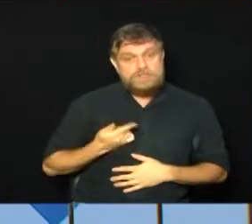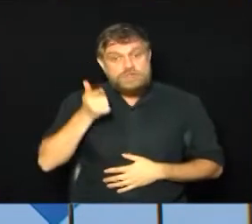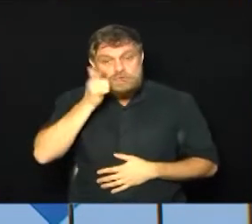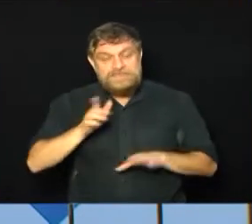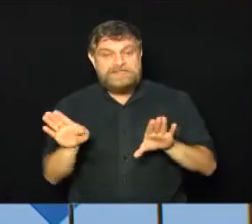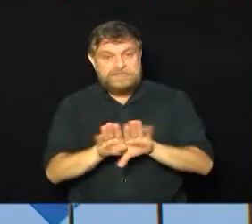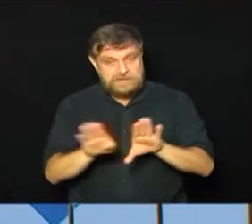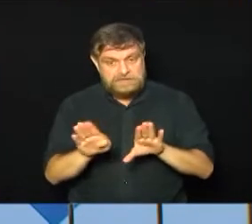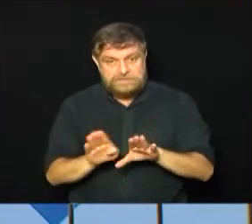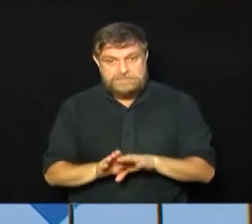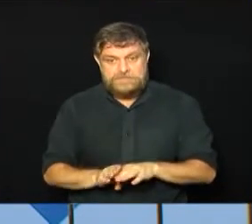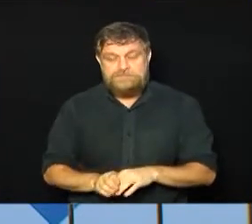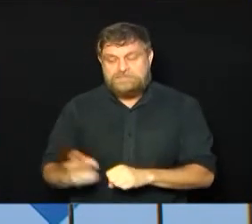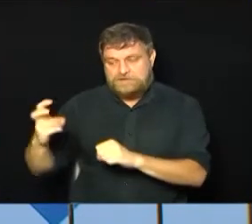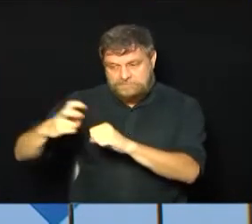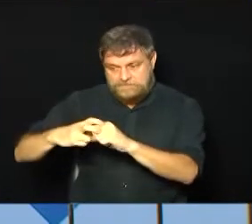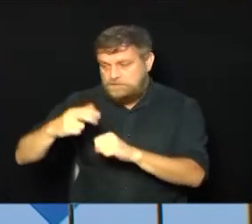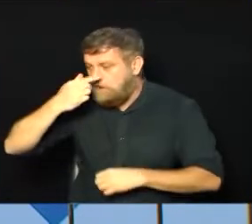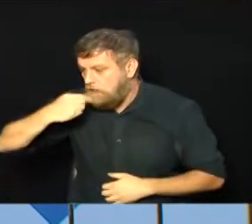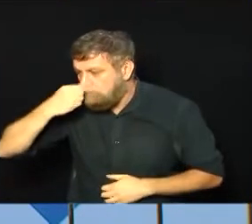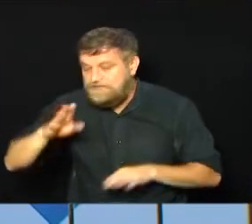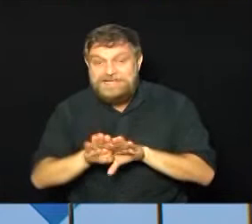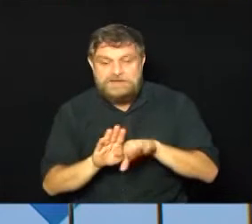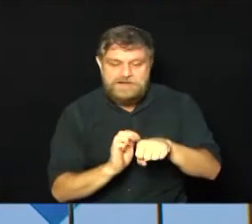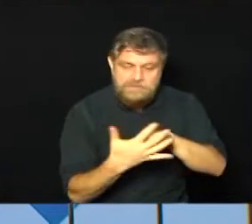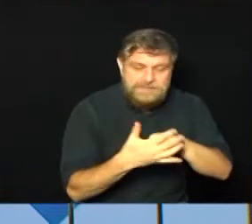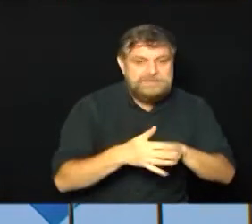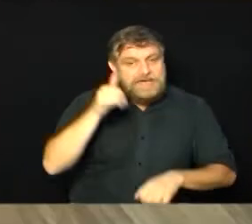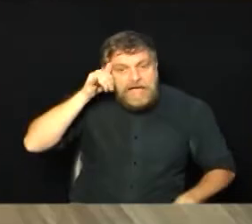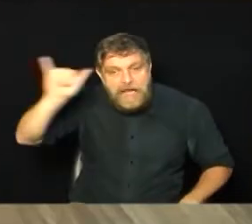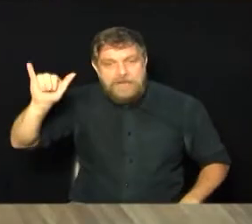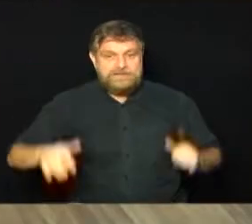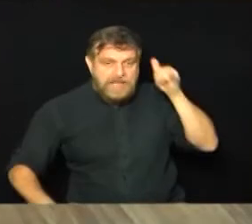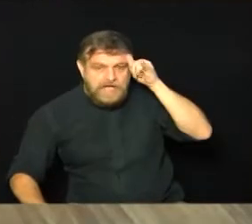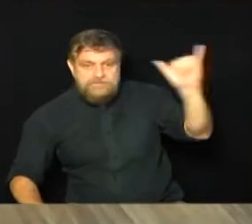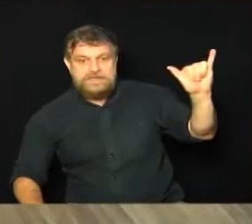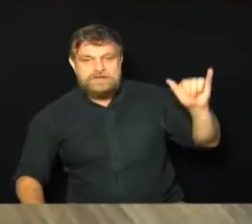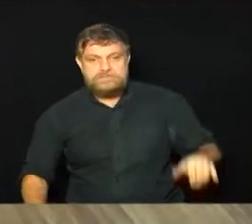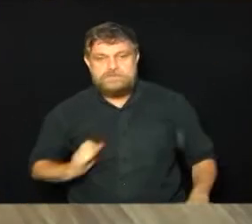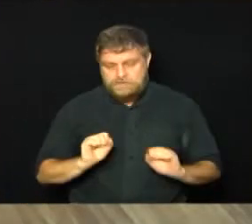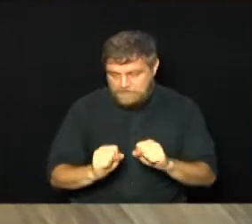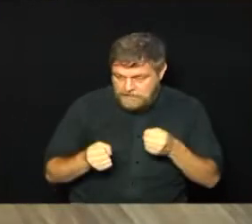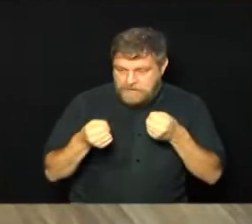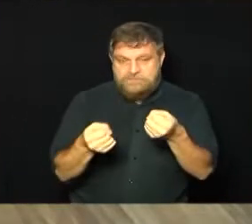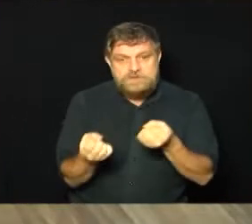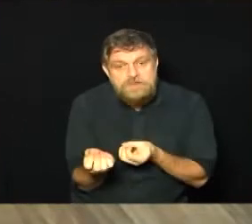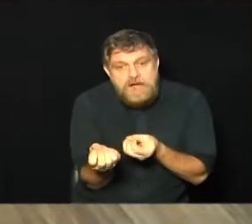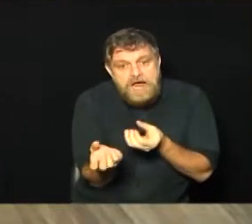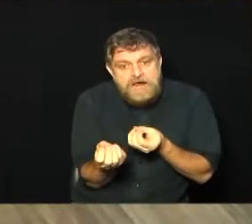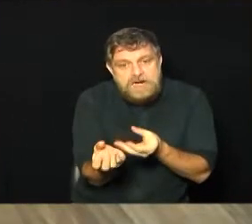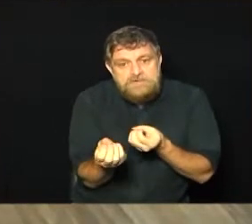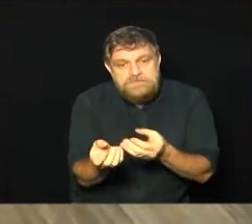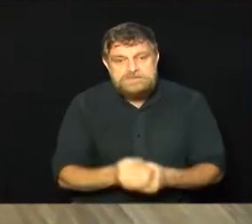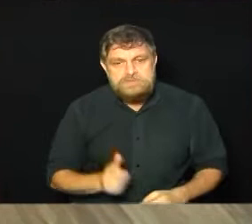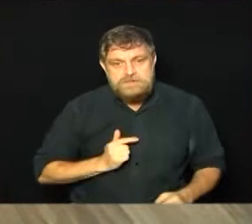evitar aí a influenza e também a Covid-19, né, Gabriel? Exatamente. Eu reforço aqui aquela informação que nós passamos